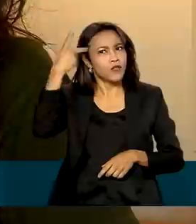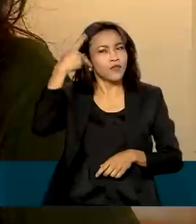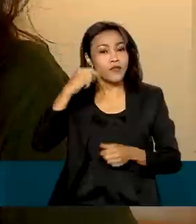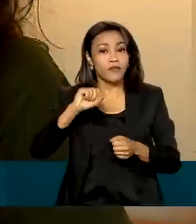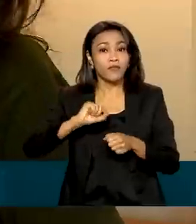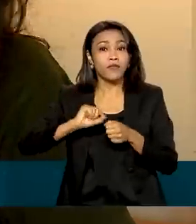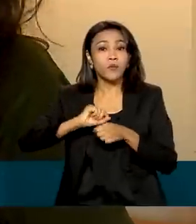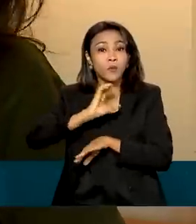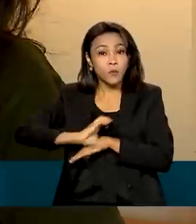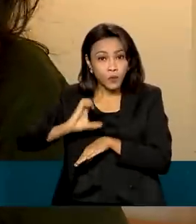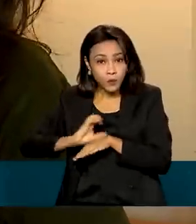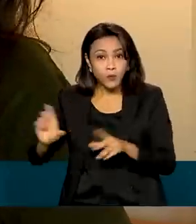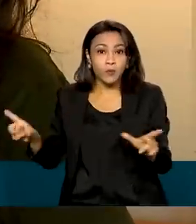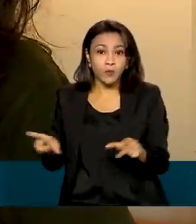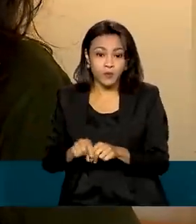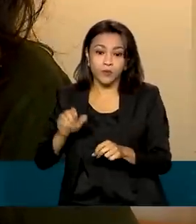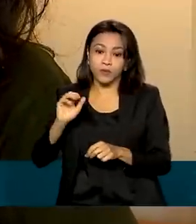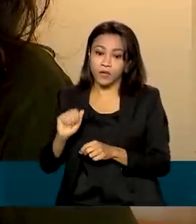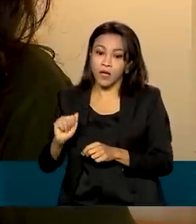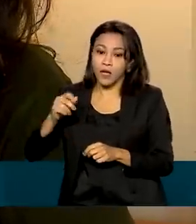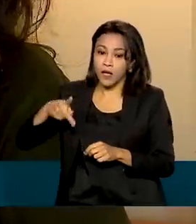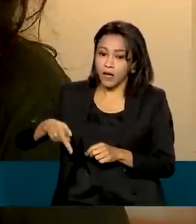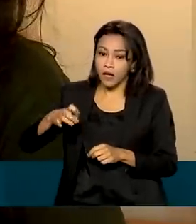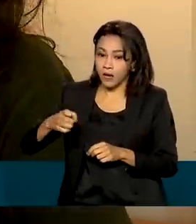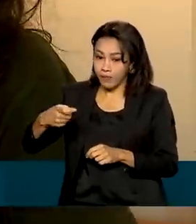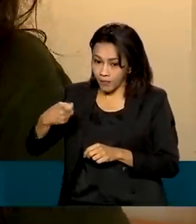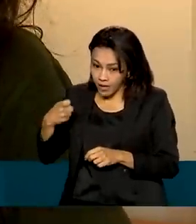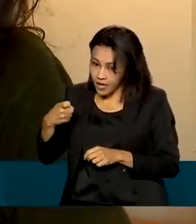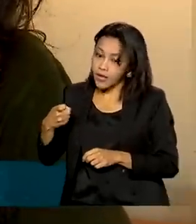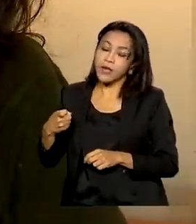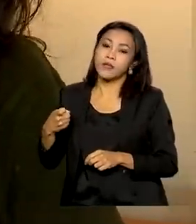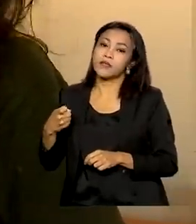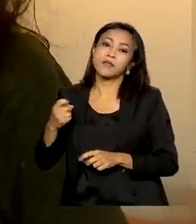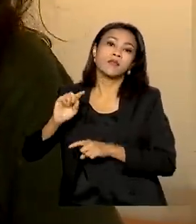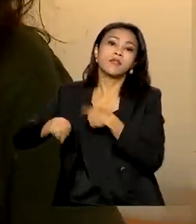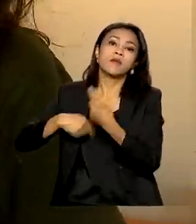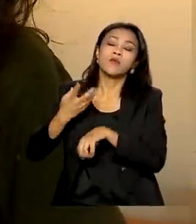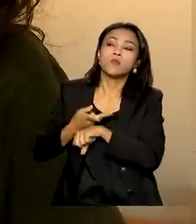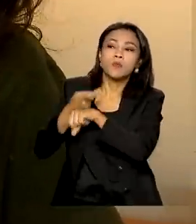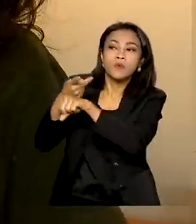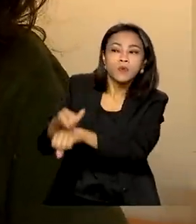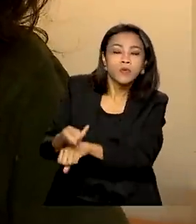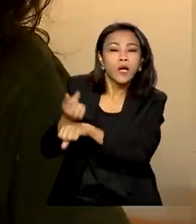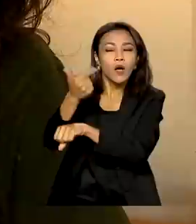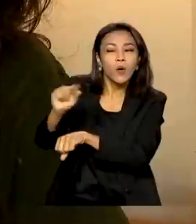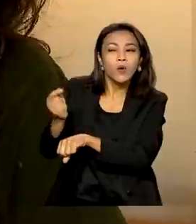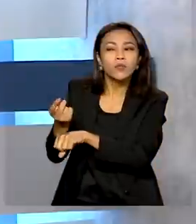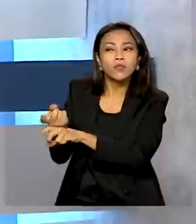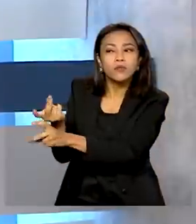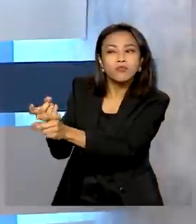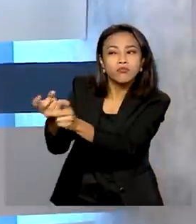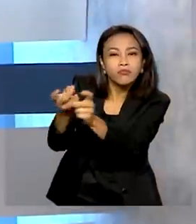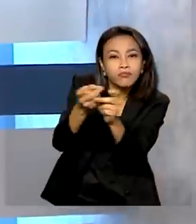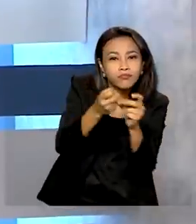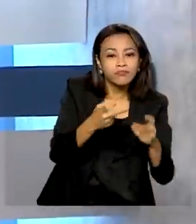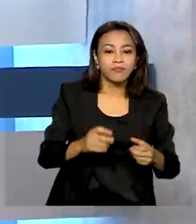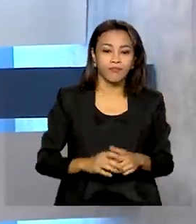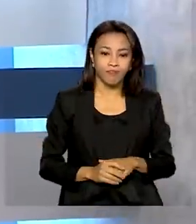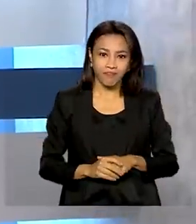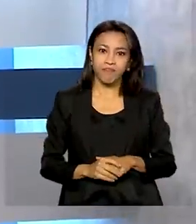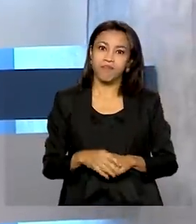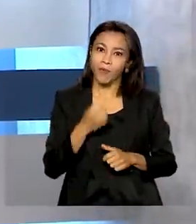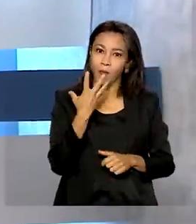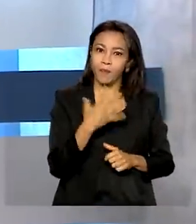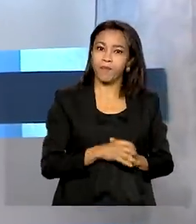a gente resolveu fazer para se capacitar mesmo e aí então buscar mesmo ativamente outros mercados. Muito bom, né?